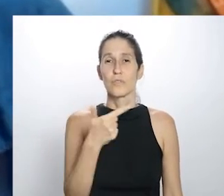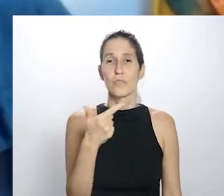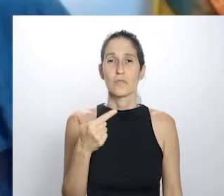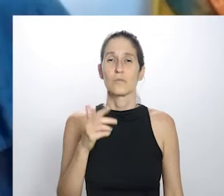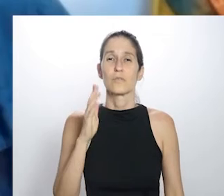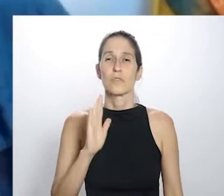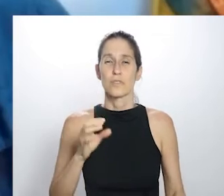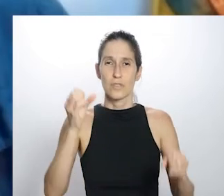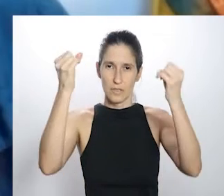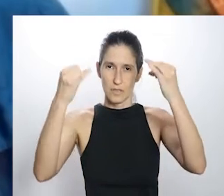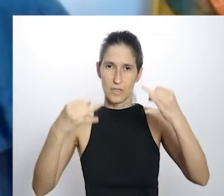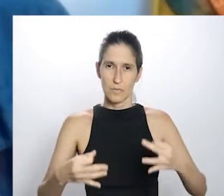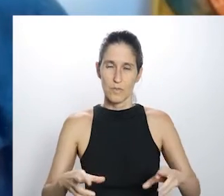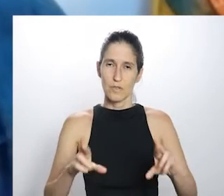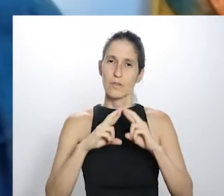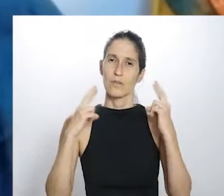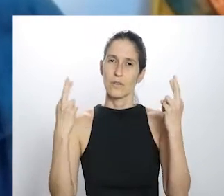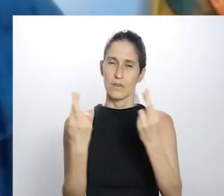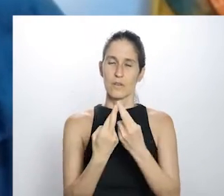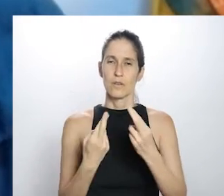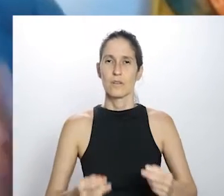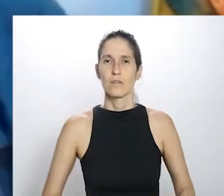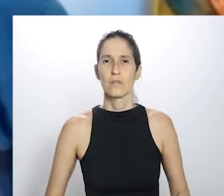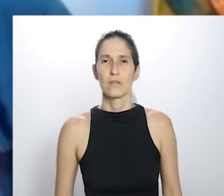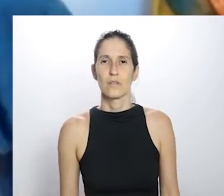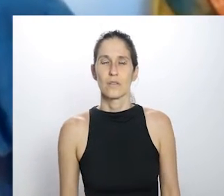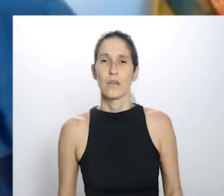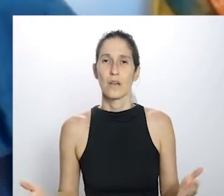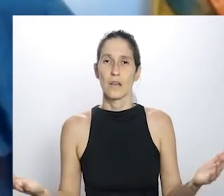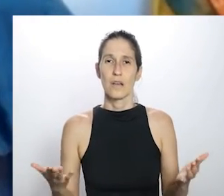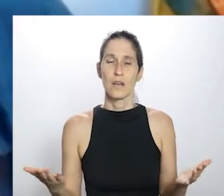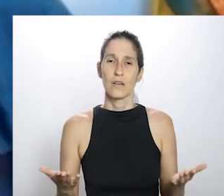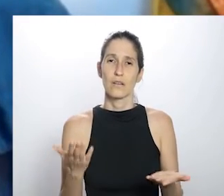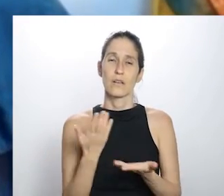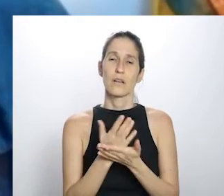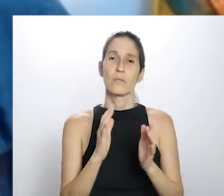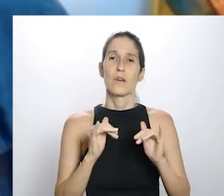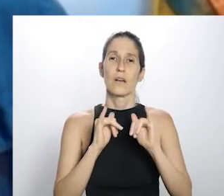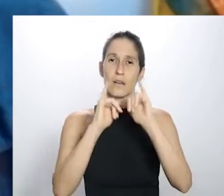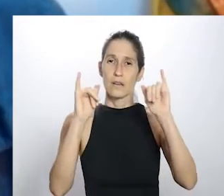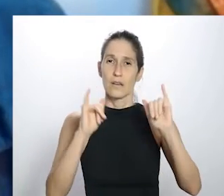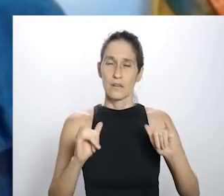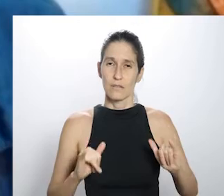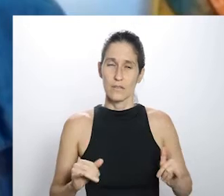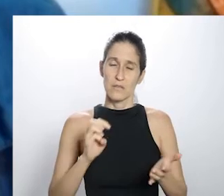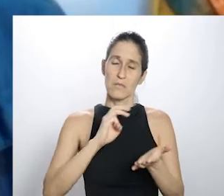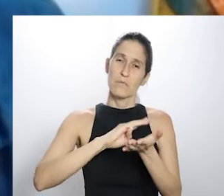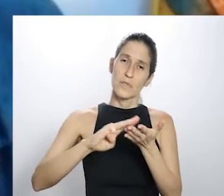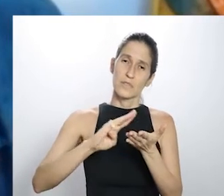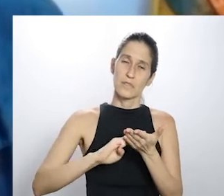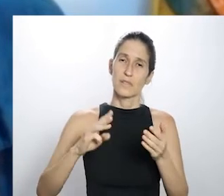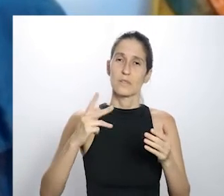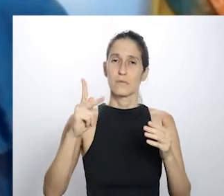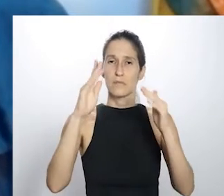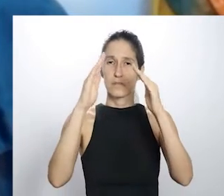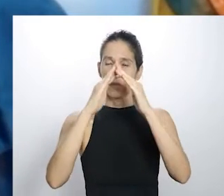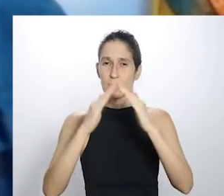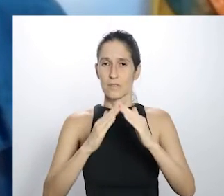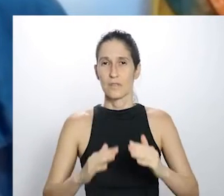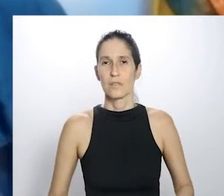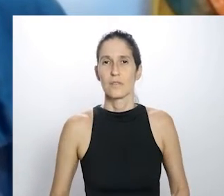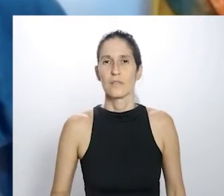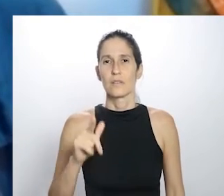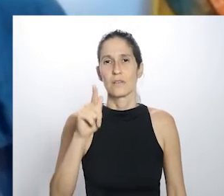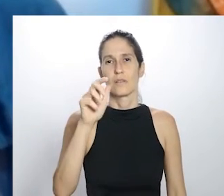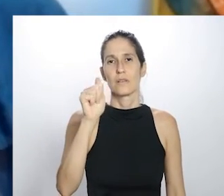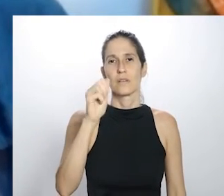que foi o segundo aqui da rodada também, para dar, fazer suas considerações e deixar sua mensagem para o pessoal de casa e para todos os amigos aqui presentes.